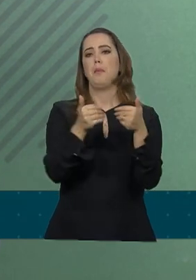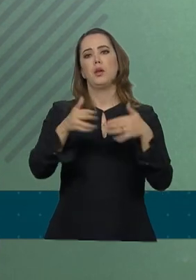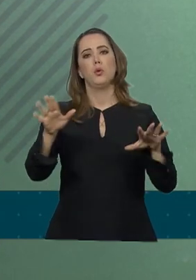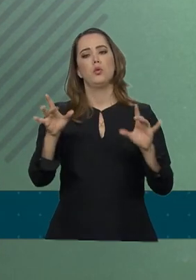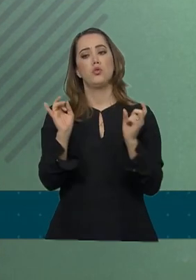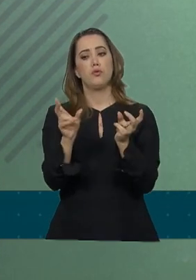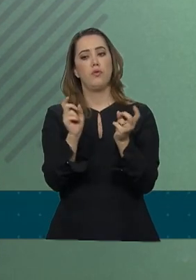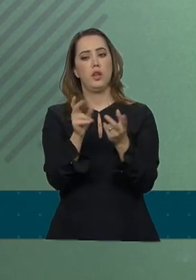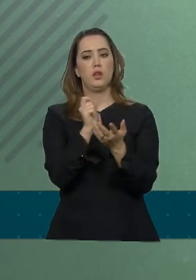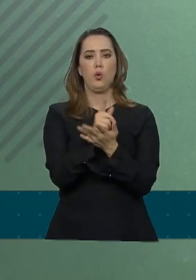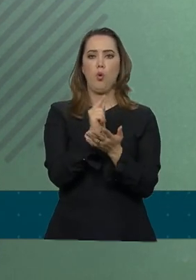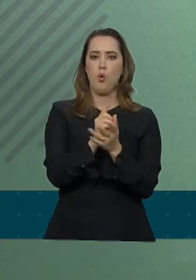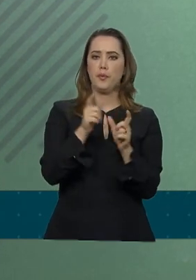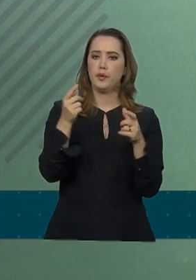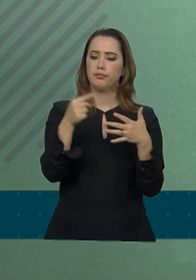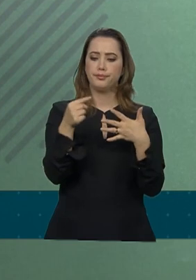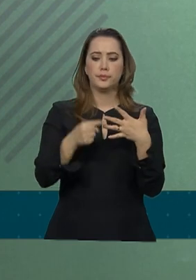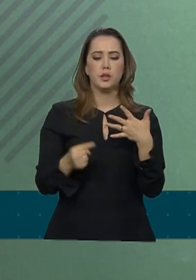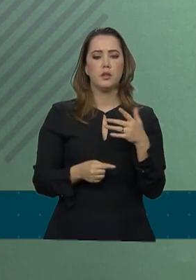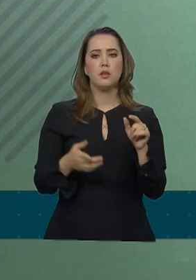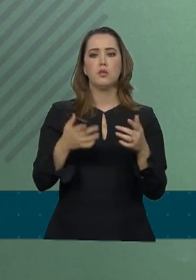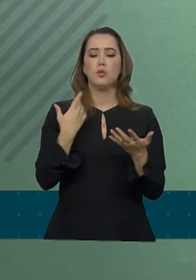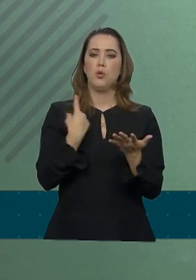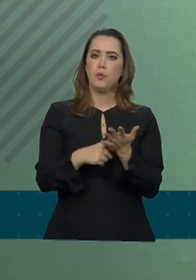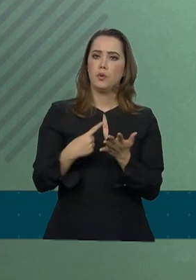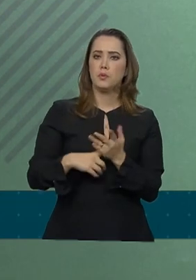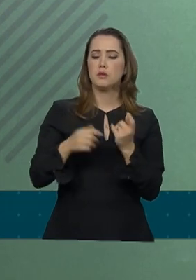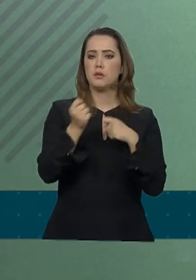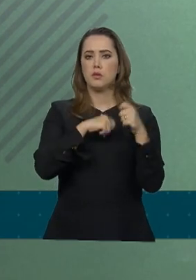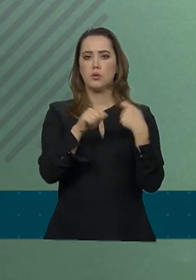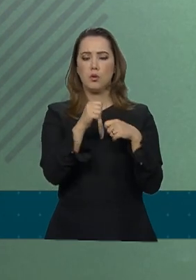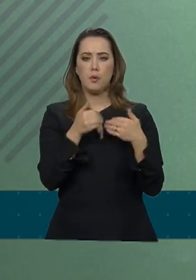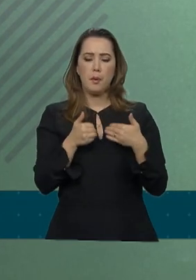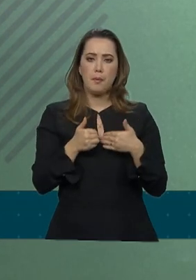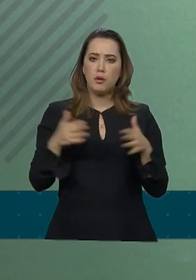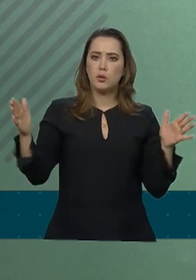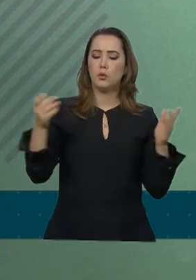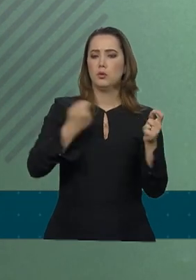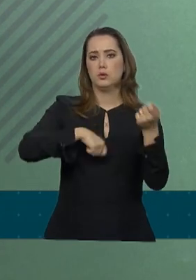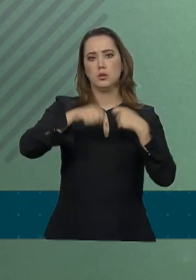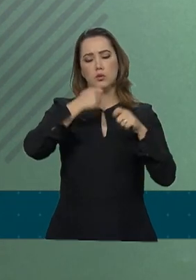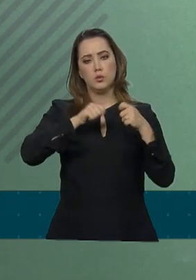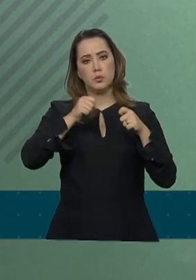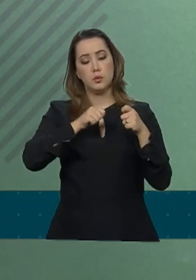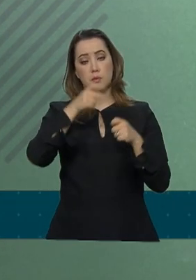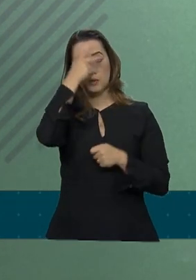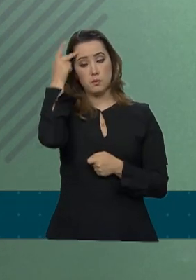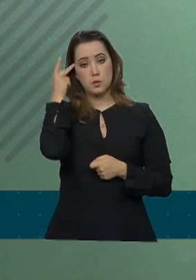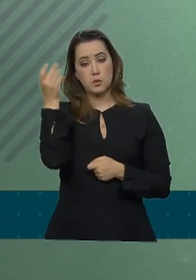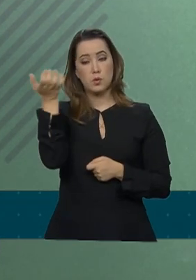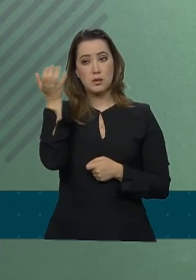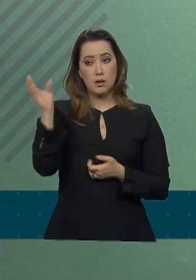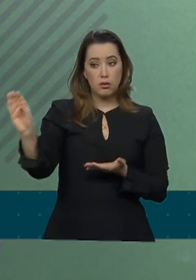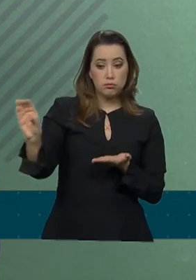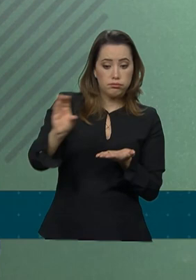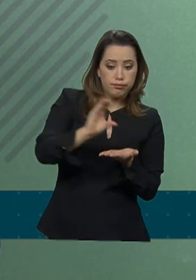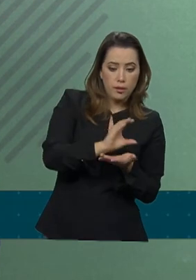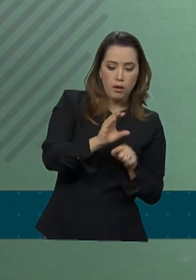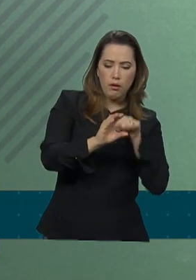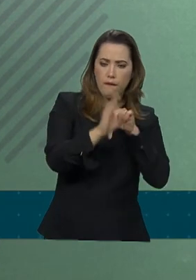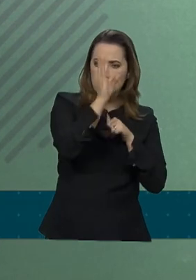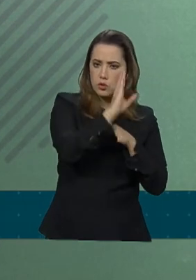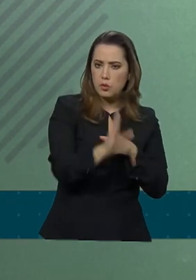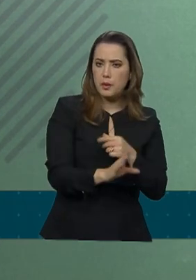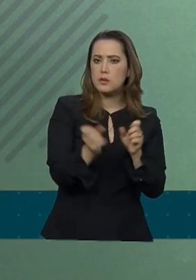medidas da agenda econômica, especialmente de abertura da economia, atraindo investimentos para infraestrutura,